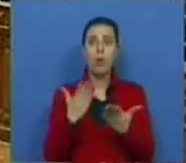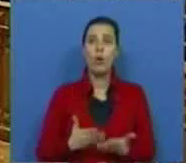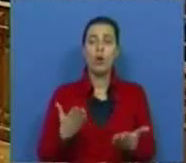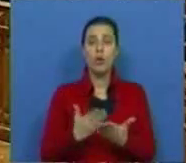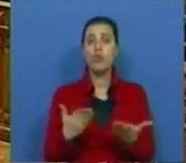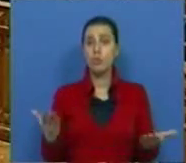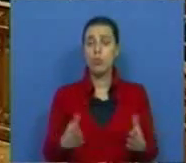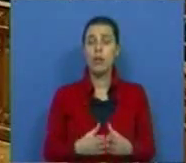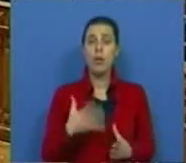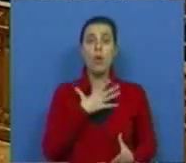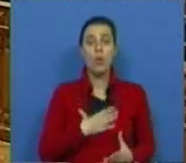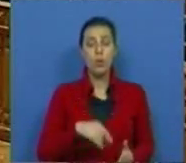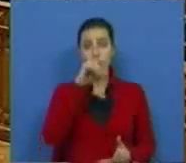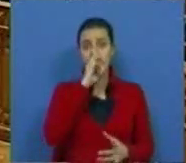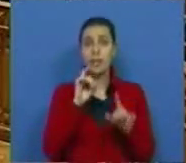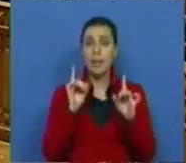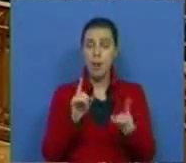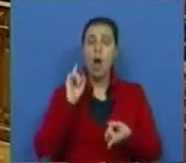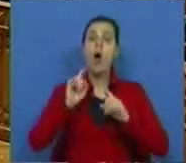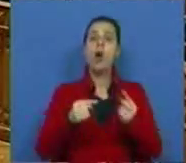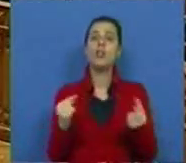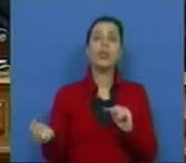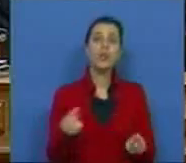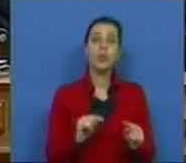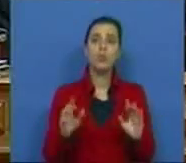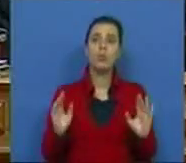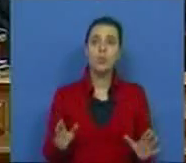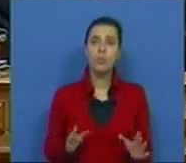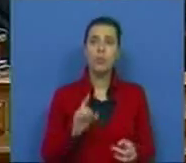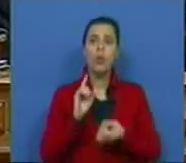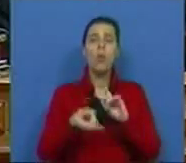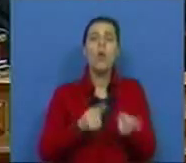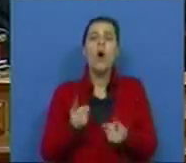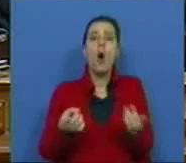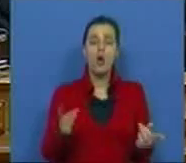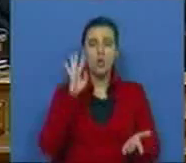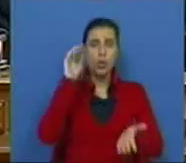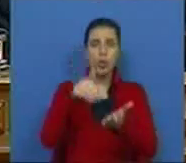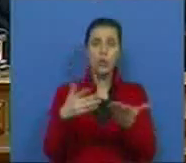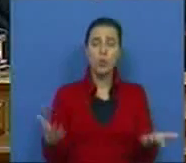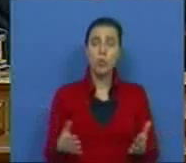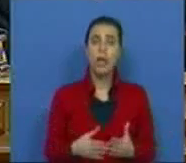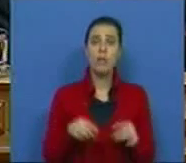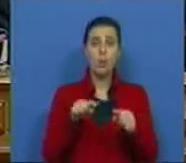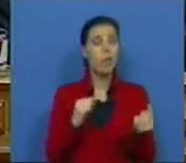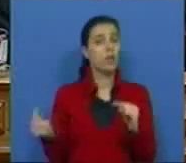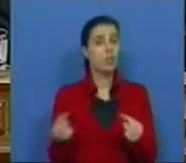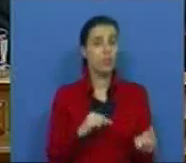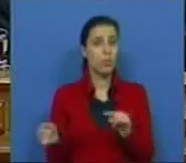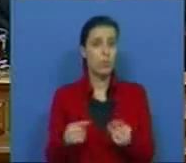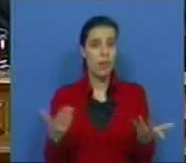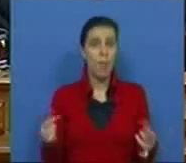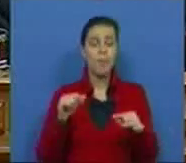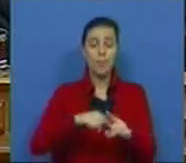estudantes. E gostava de lembrar qual foi a discussão que nós tivemos e quais foram os resultados a que chegamos com essa discussão.